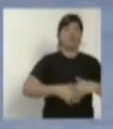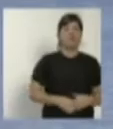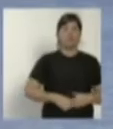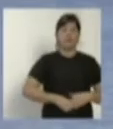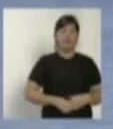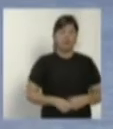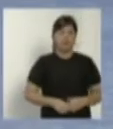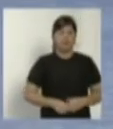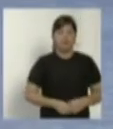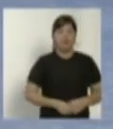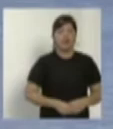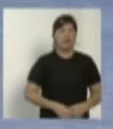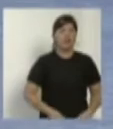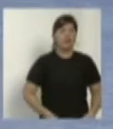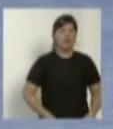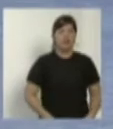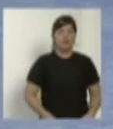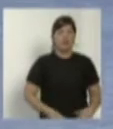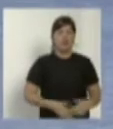Oremos em espírito e em verdade.